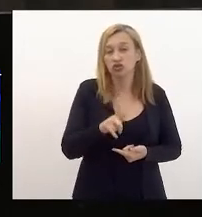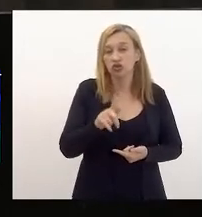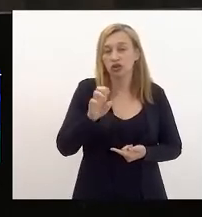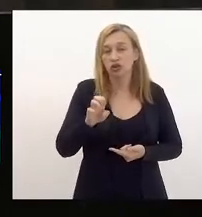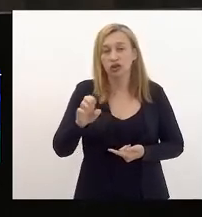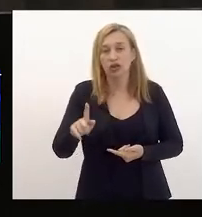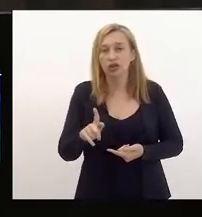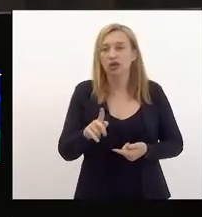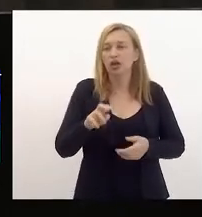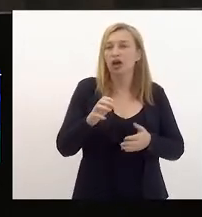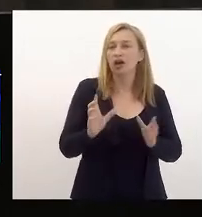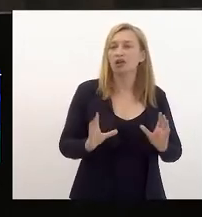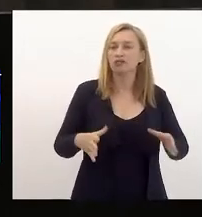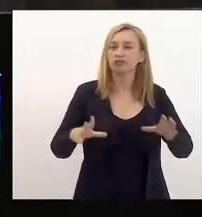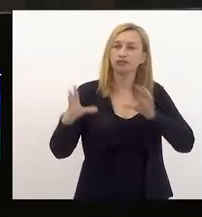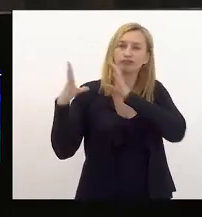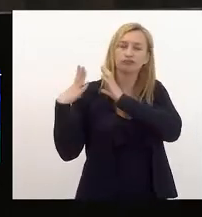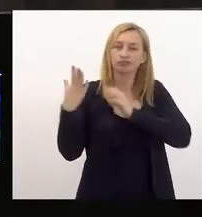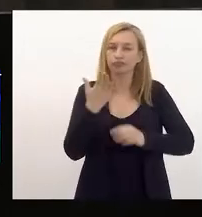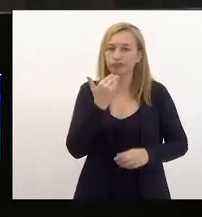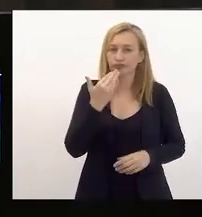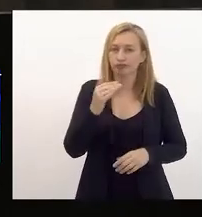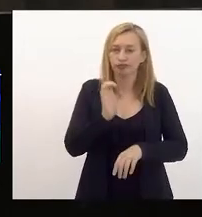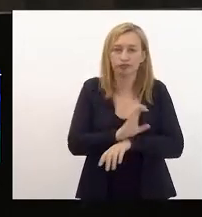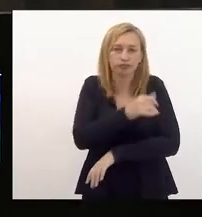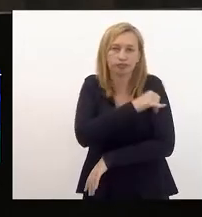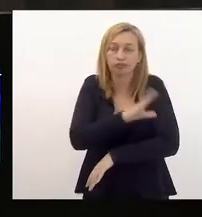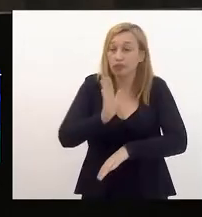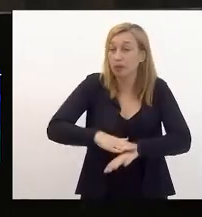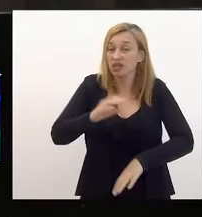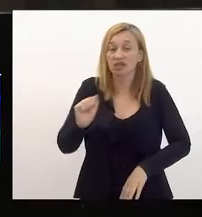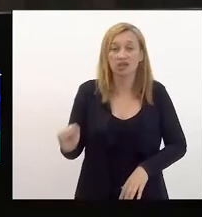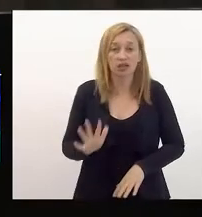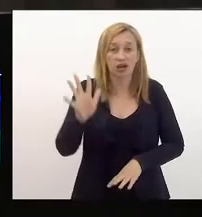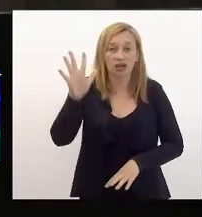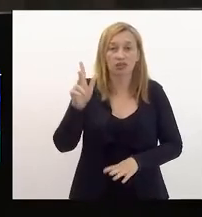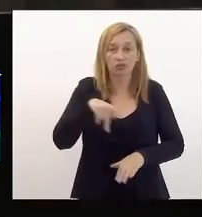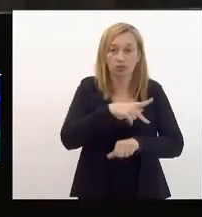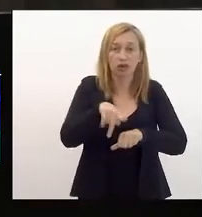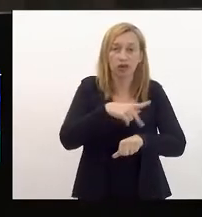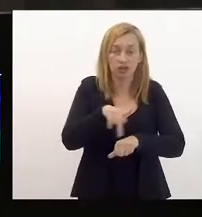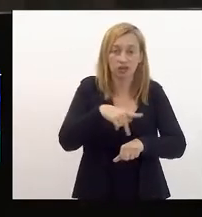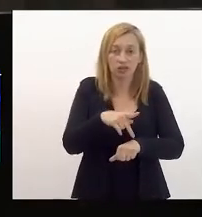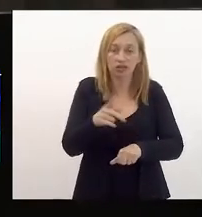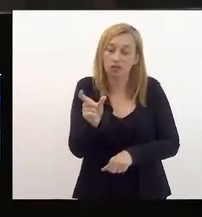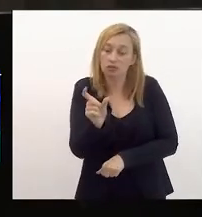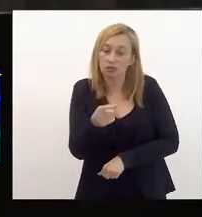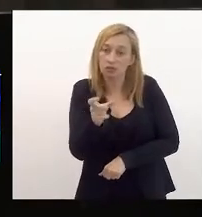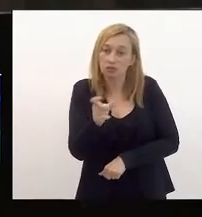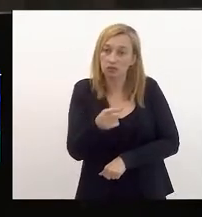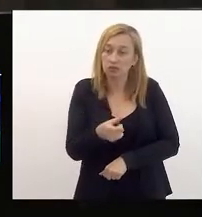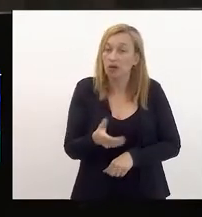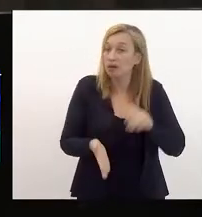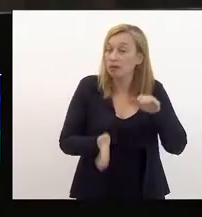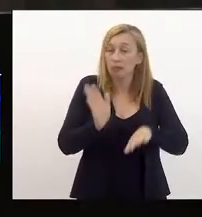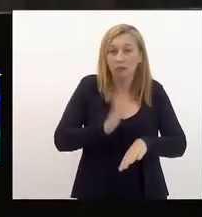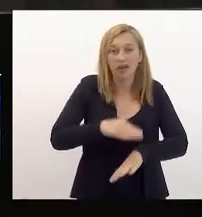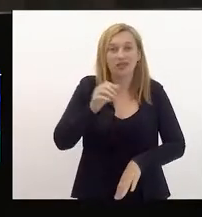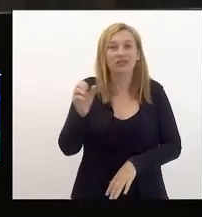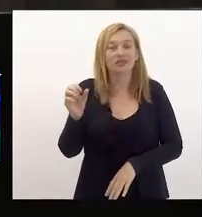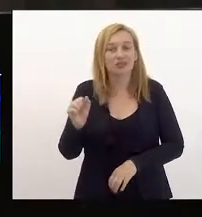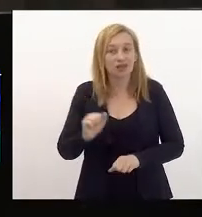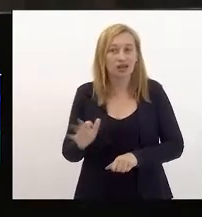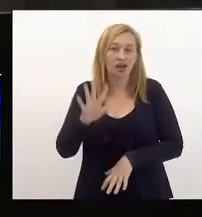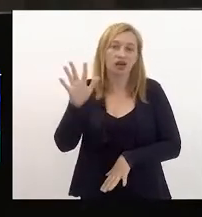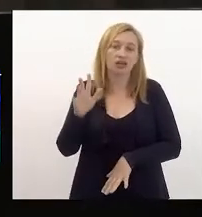a cesta básica do Estado do Rio de Janeiro, é uma das mais caras do país. A passagem daqui é uma das mais caras do país.